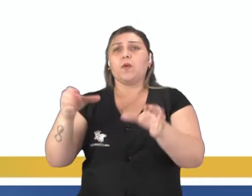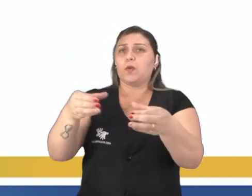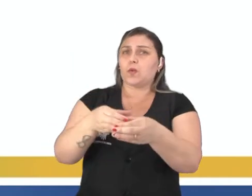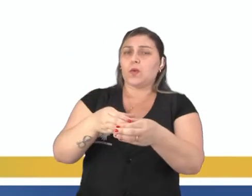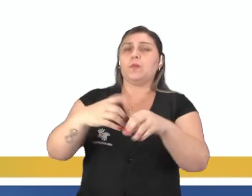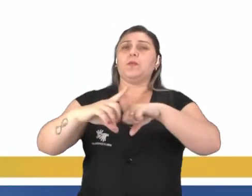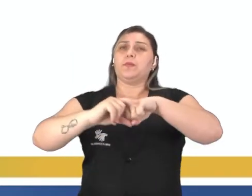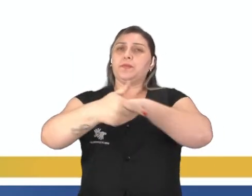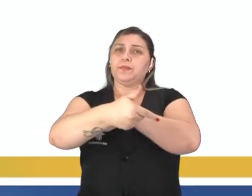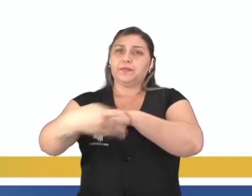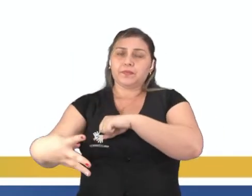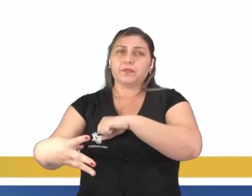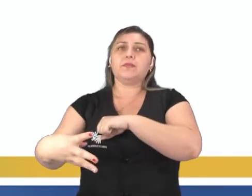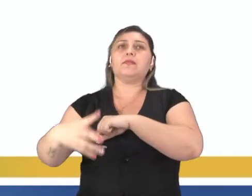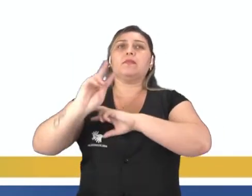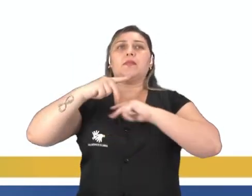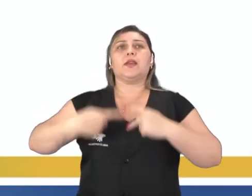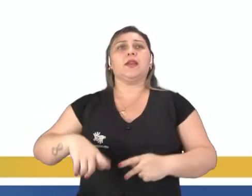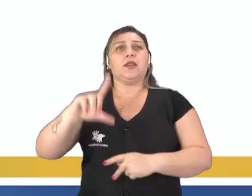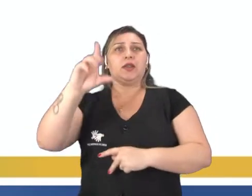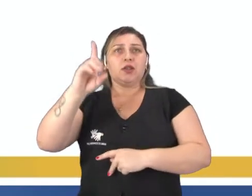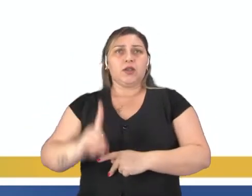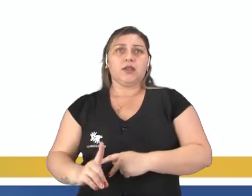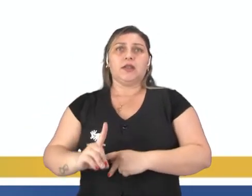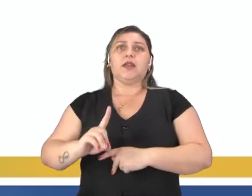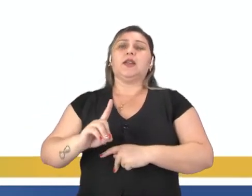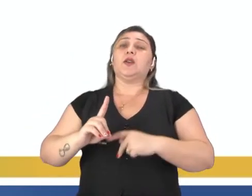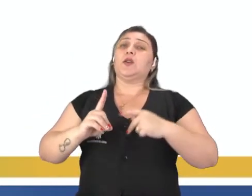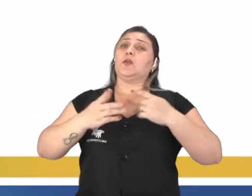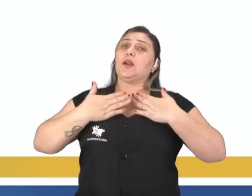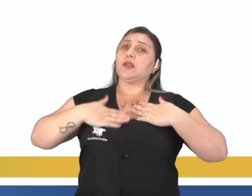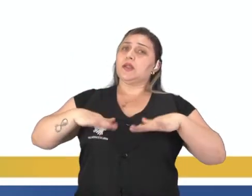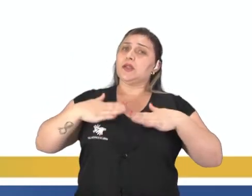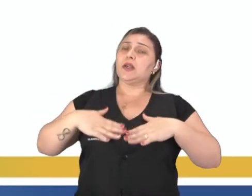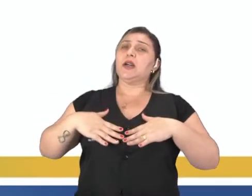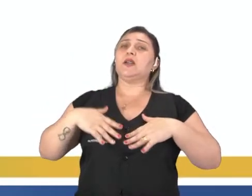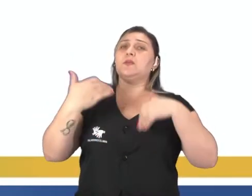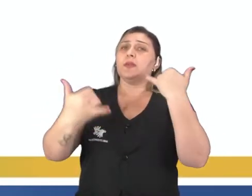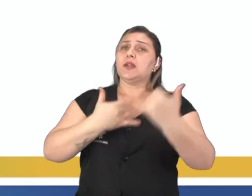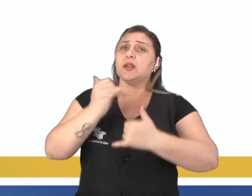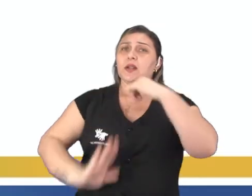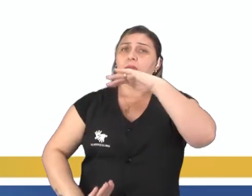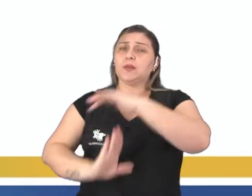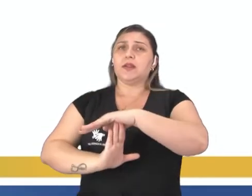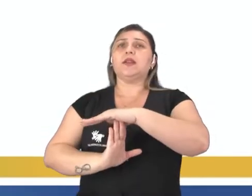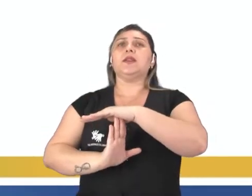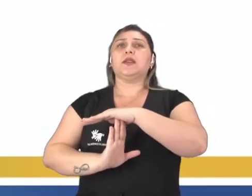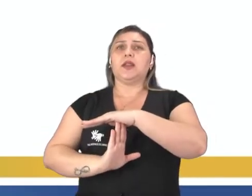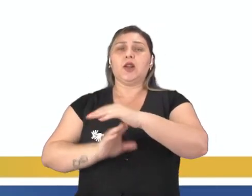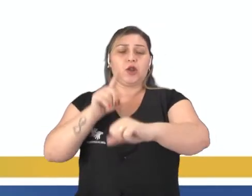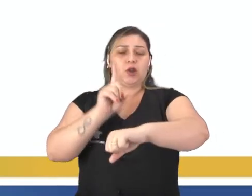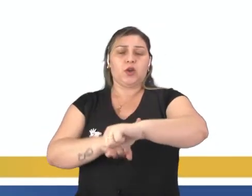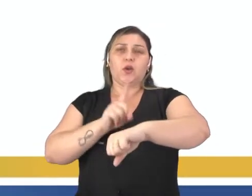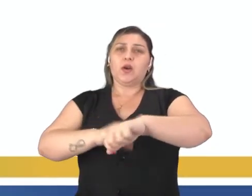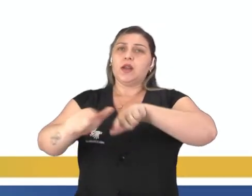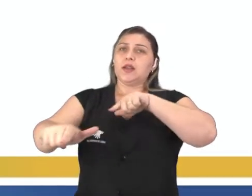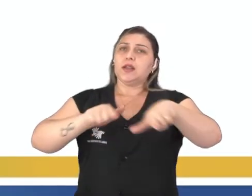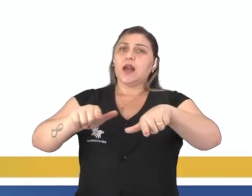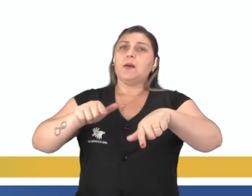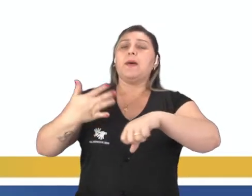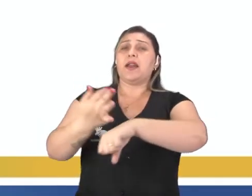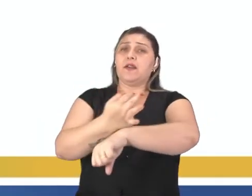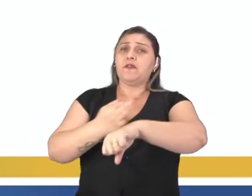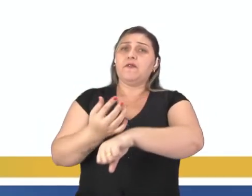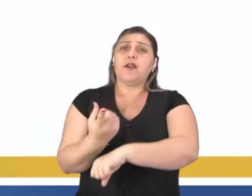24 que diz que todo ser humano tem direito a repouso e lazer, inclusive a limitação razoável de horas de trabalho e férias